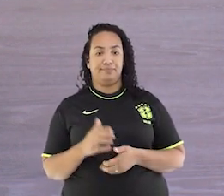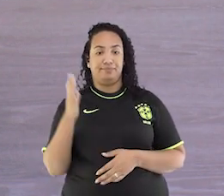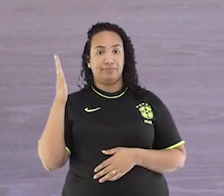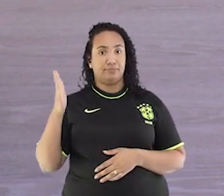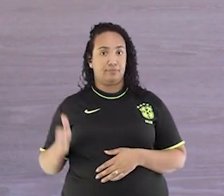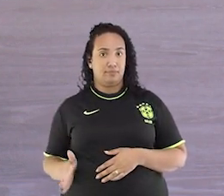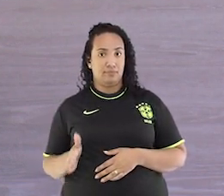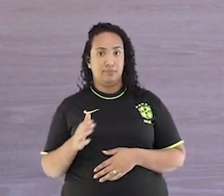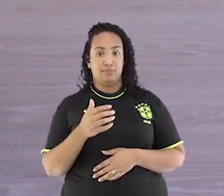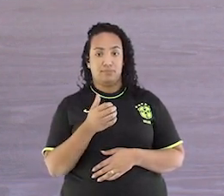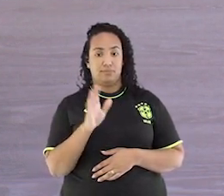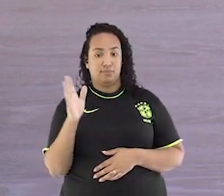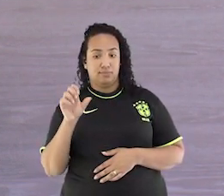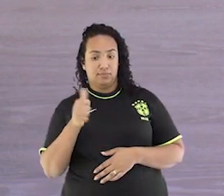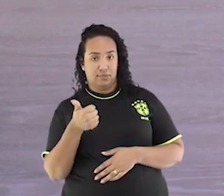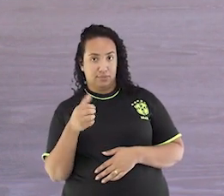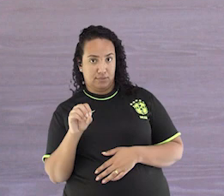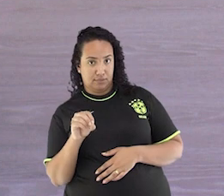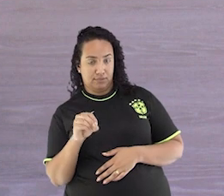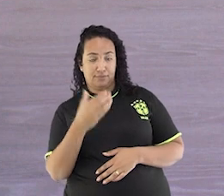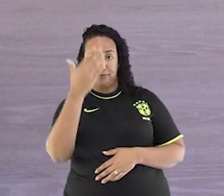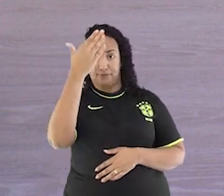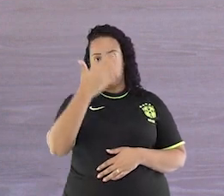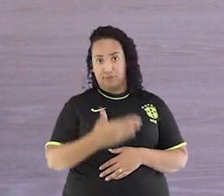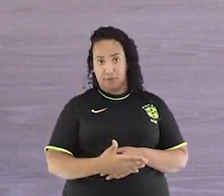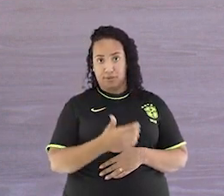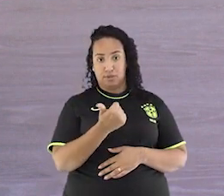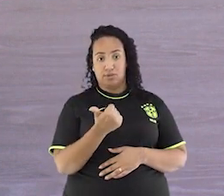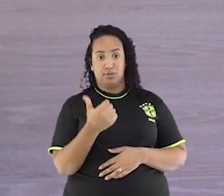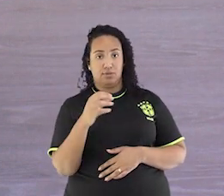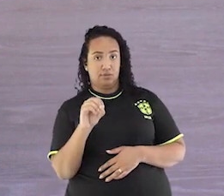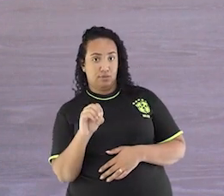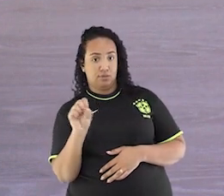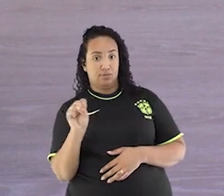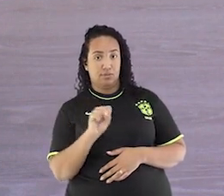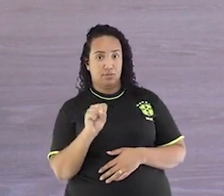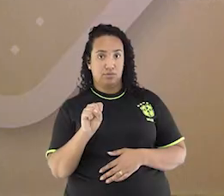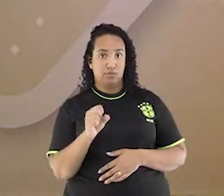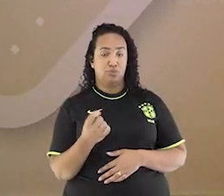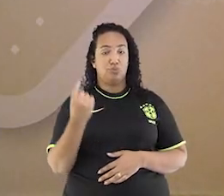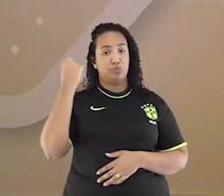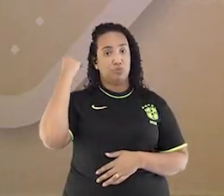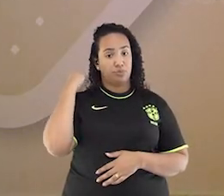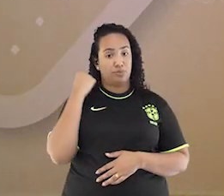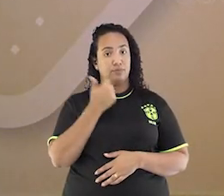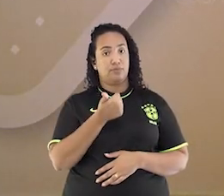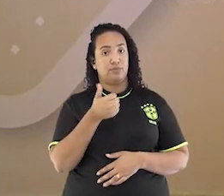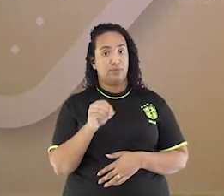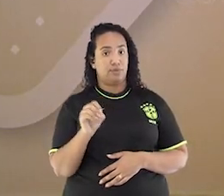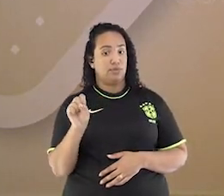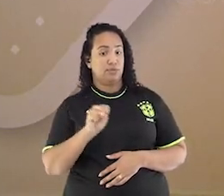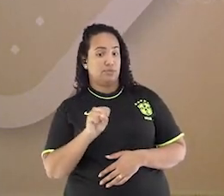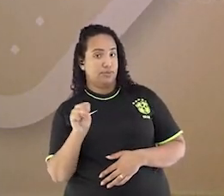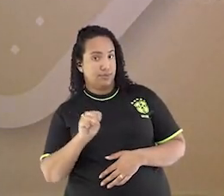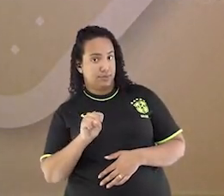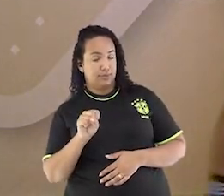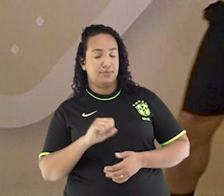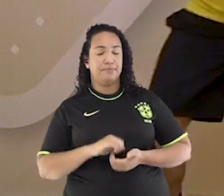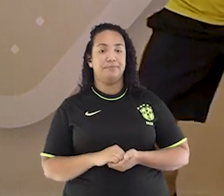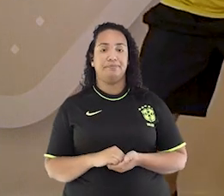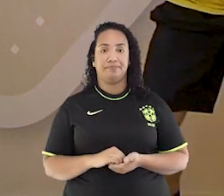frontal e dez segundos de costas. Boa!